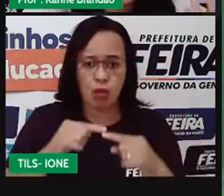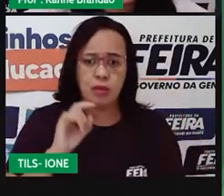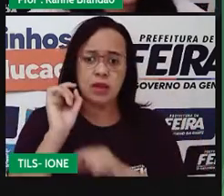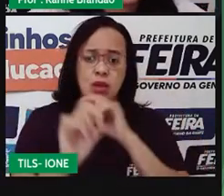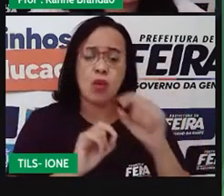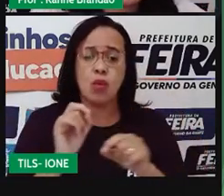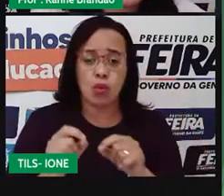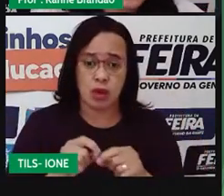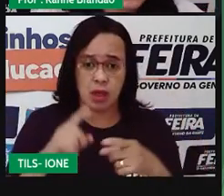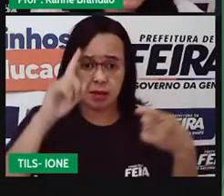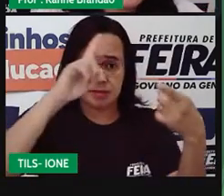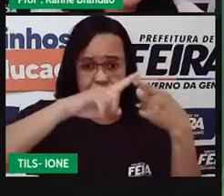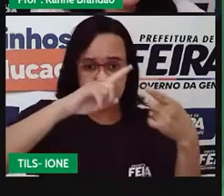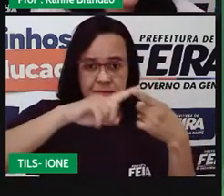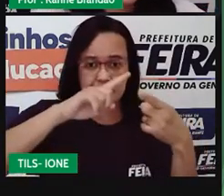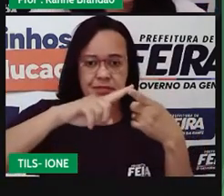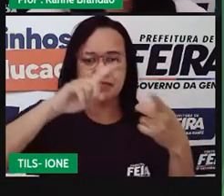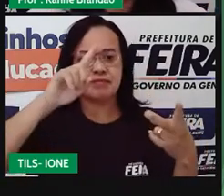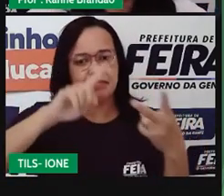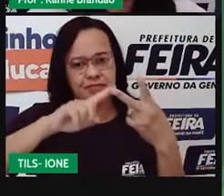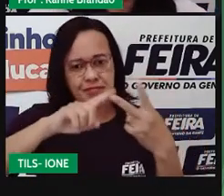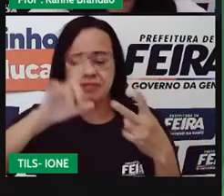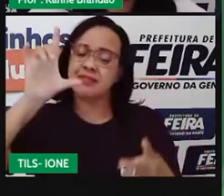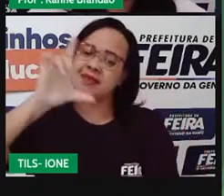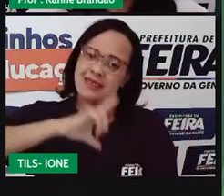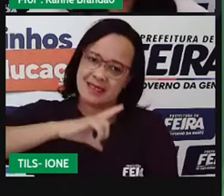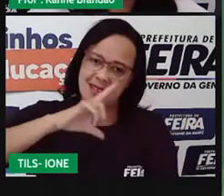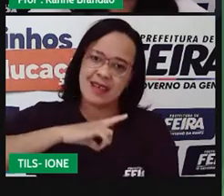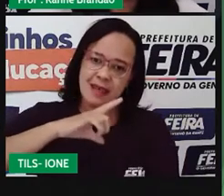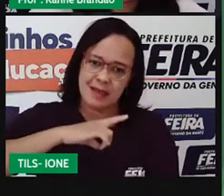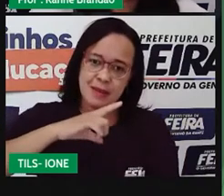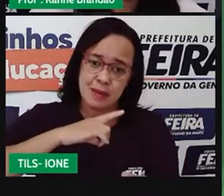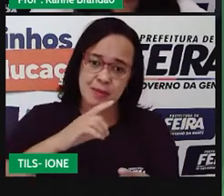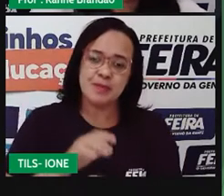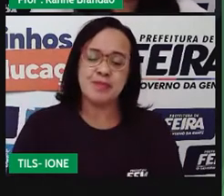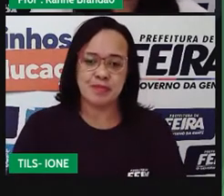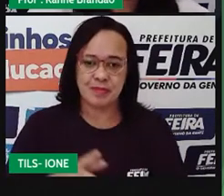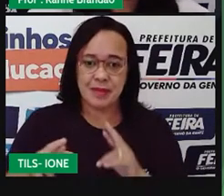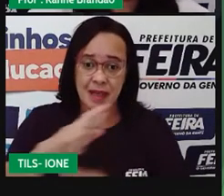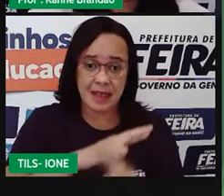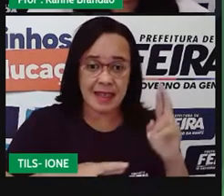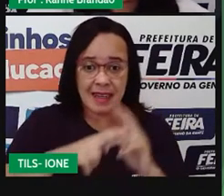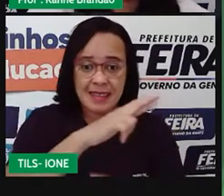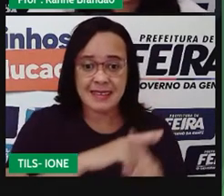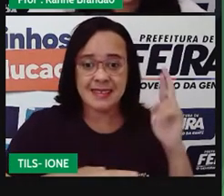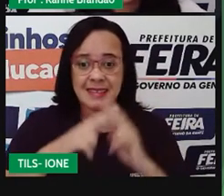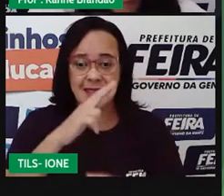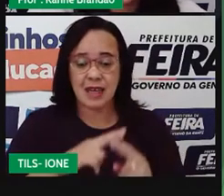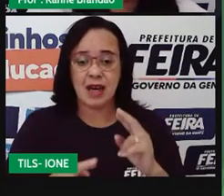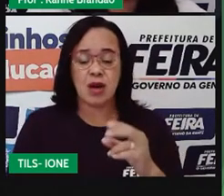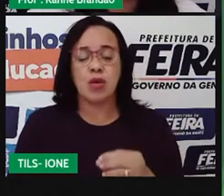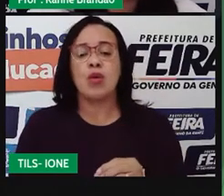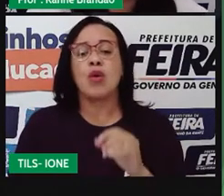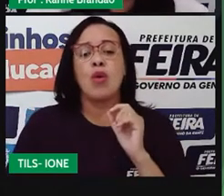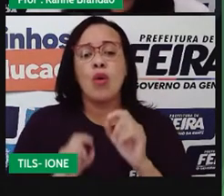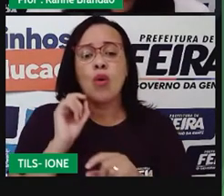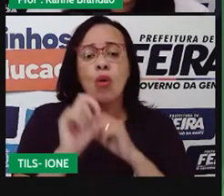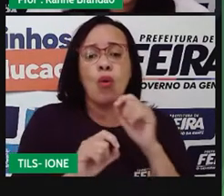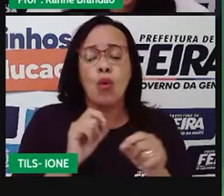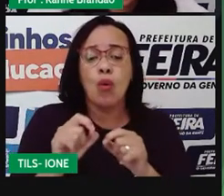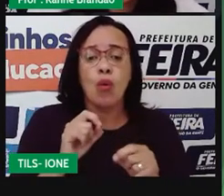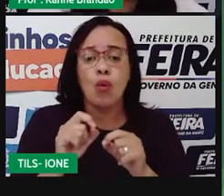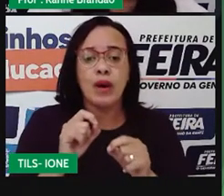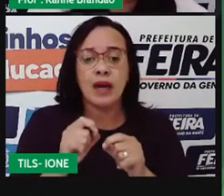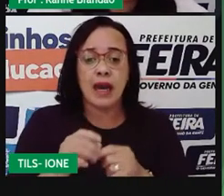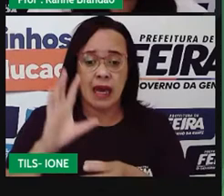espécies envolvidas, né? A gente vê que existem relações intra-específicas. Intra vem de quê?